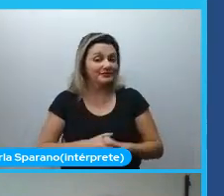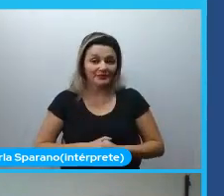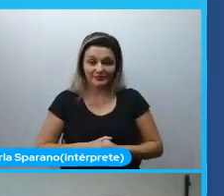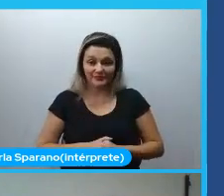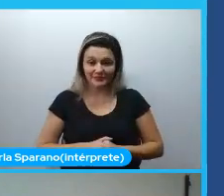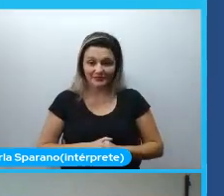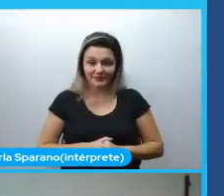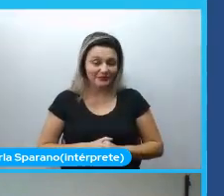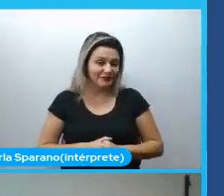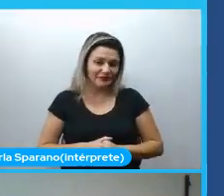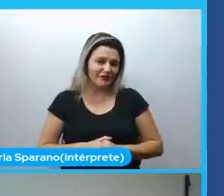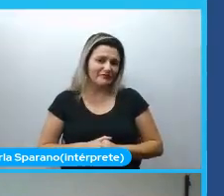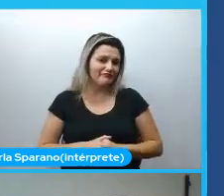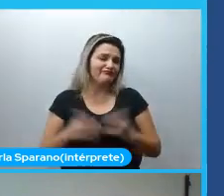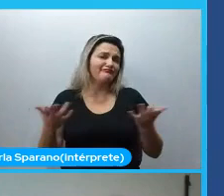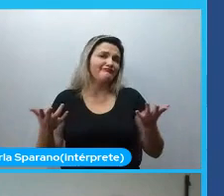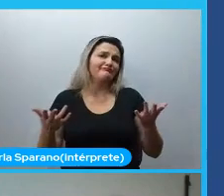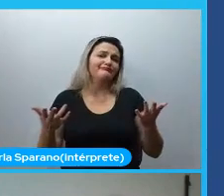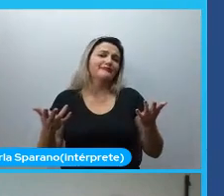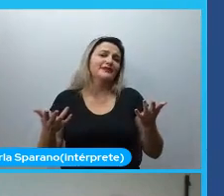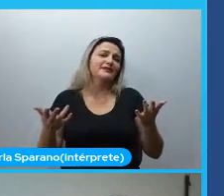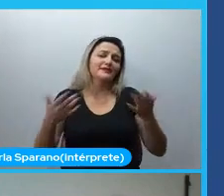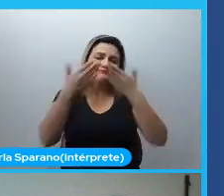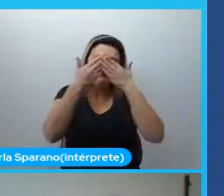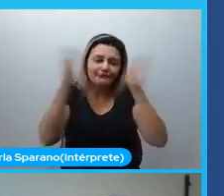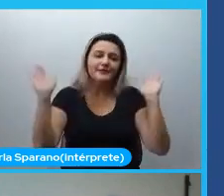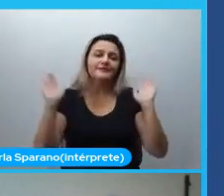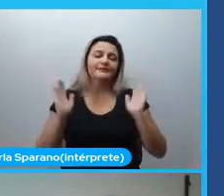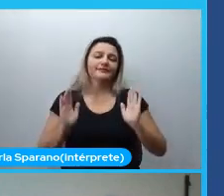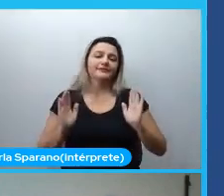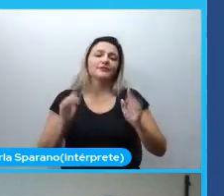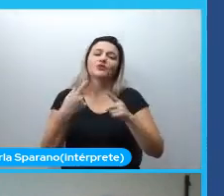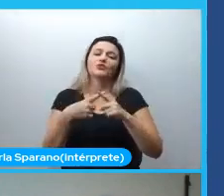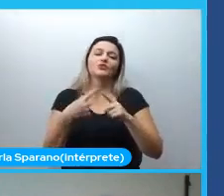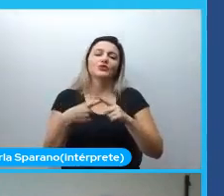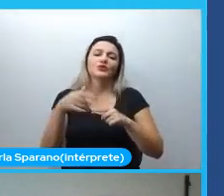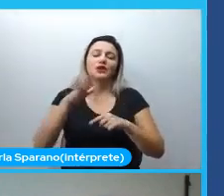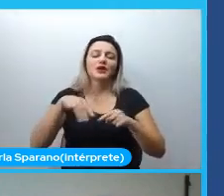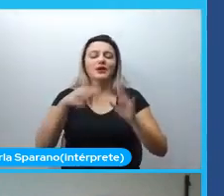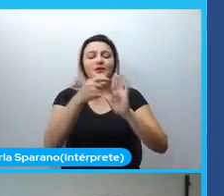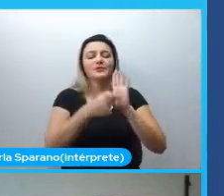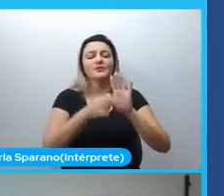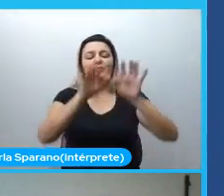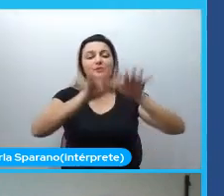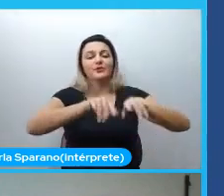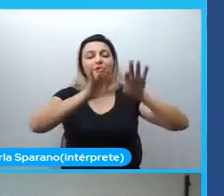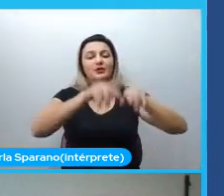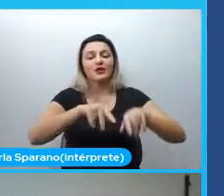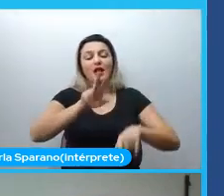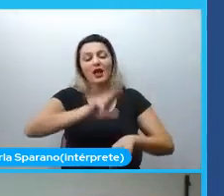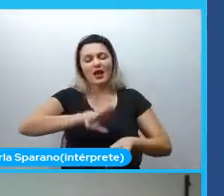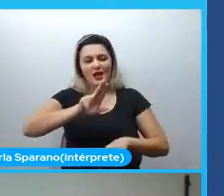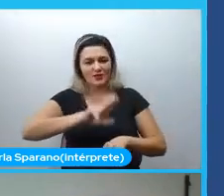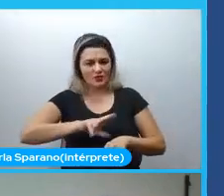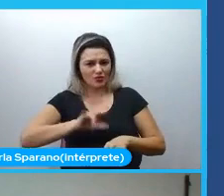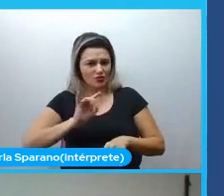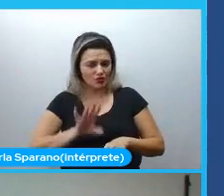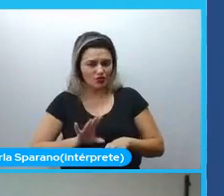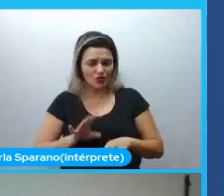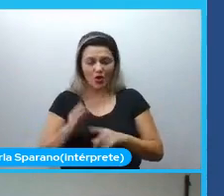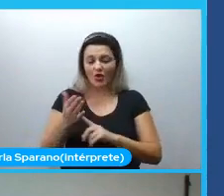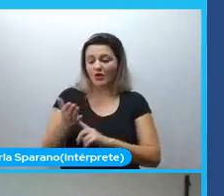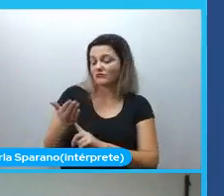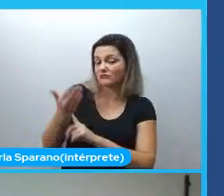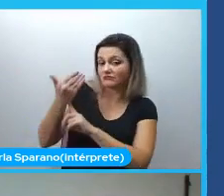Desmistificar. Por quê? Porque programação não é apenas para quem é de TI ou exatas. Eu